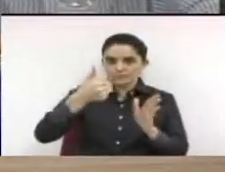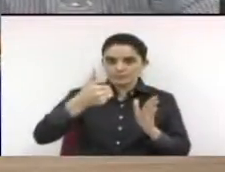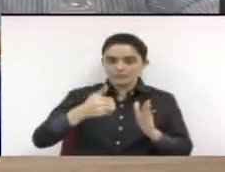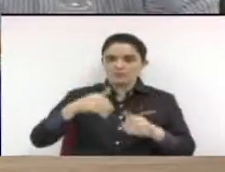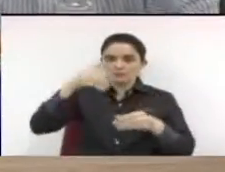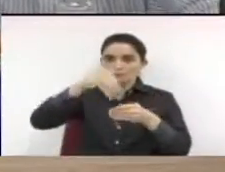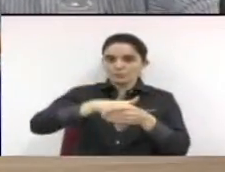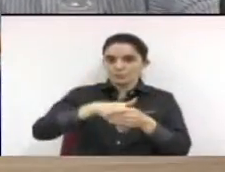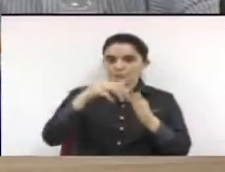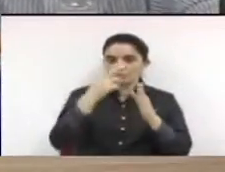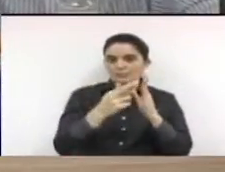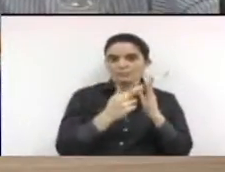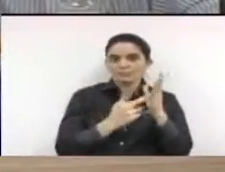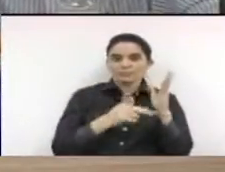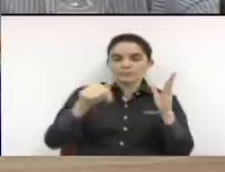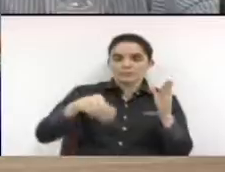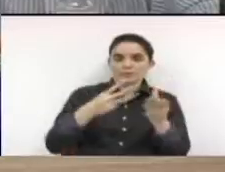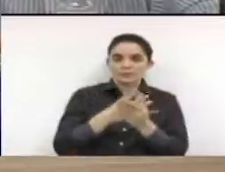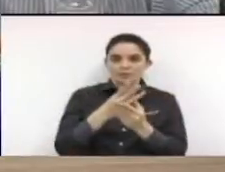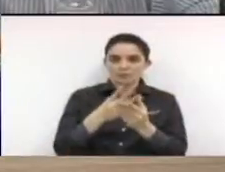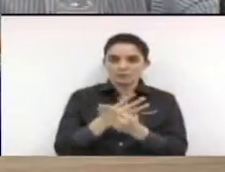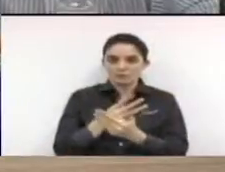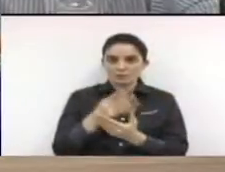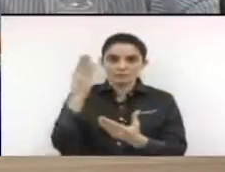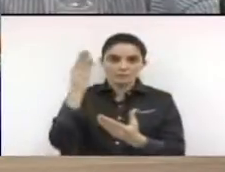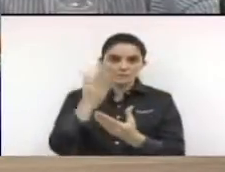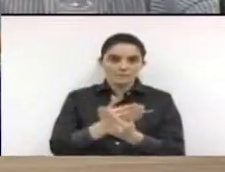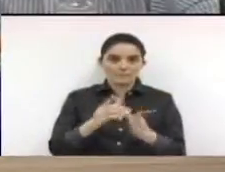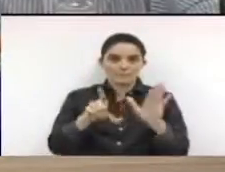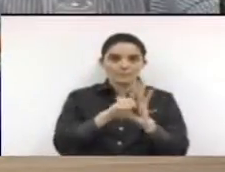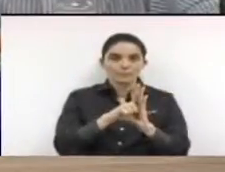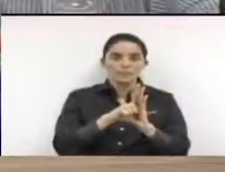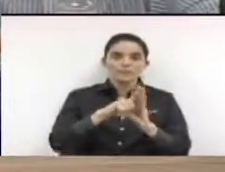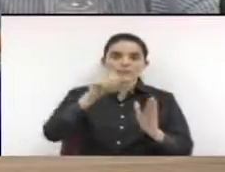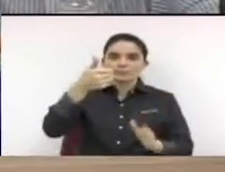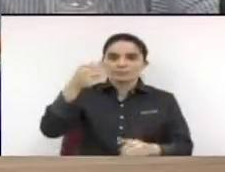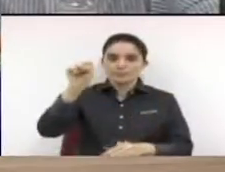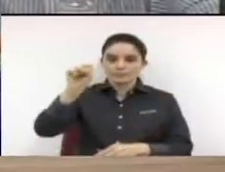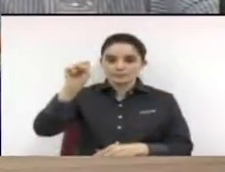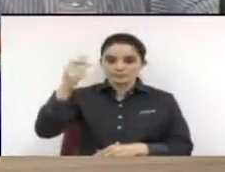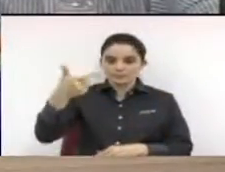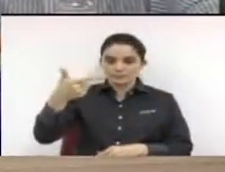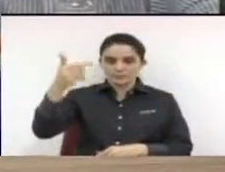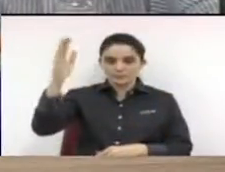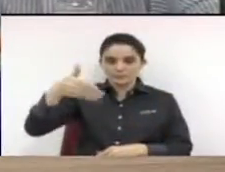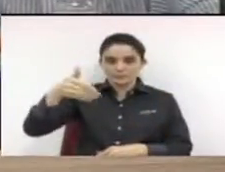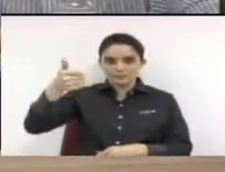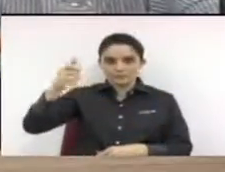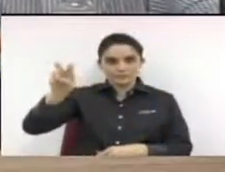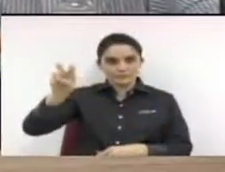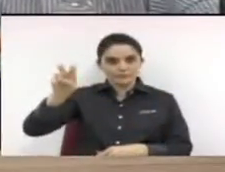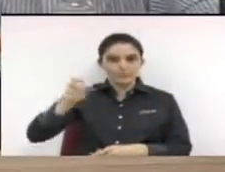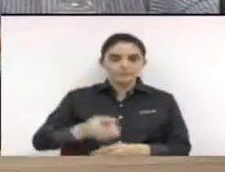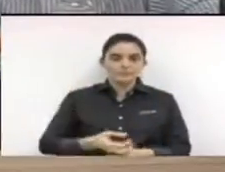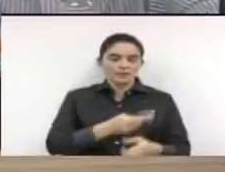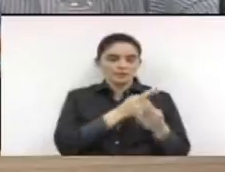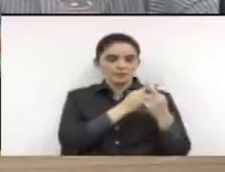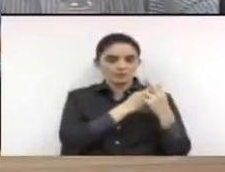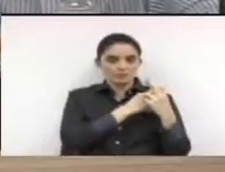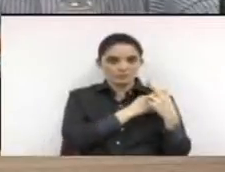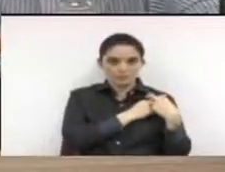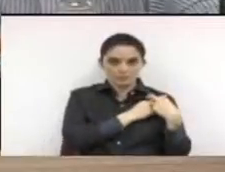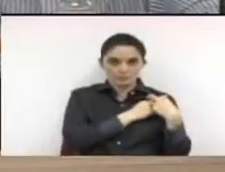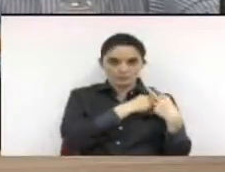interno desta Câmara Municipal que o projeto de lei número 182, barra 2015, de autoria do